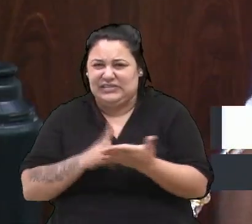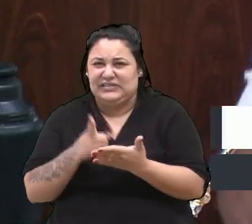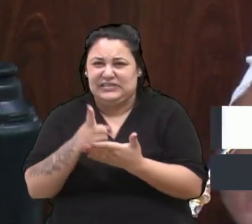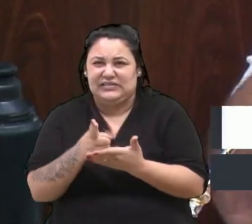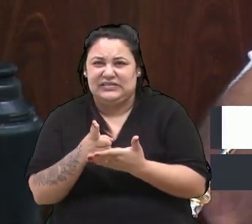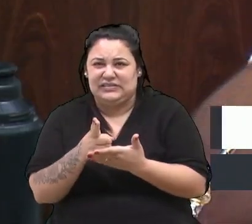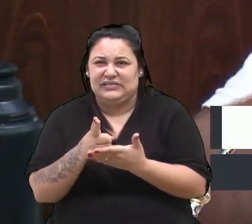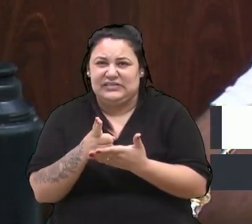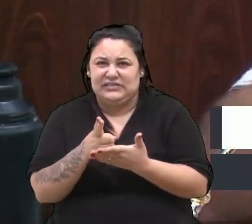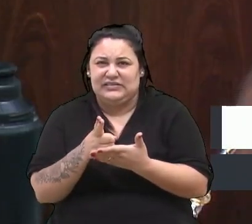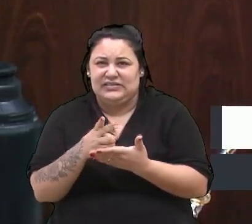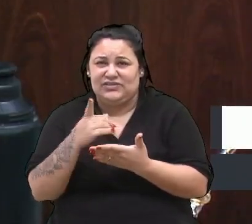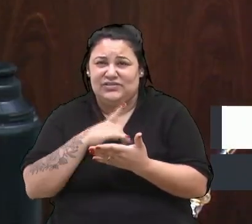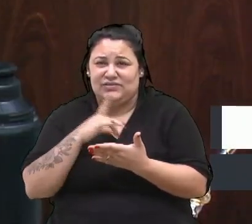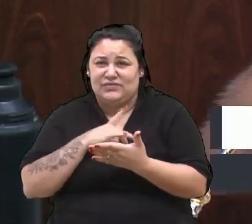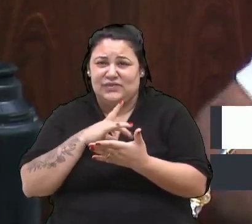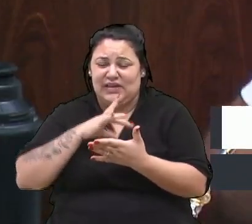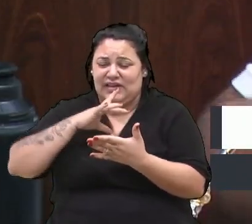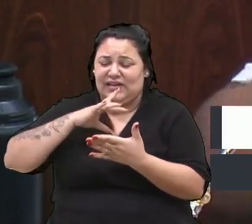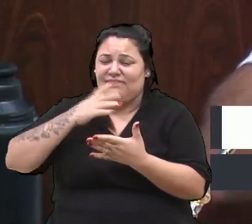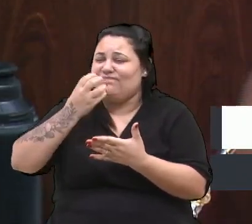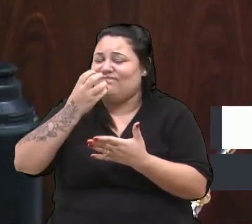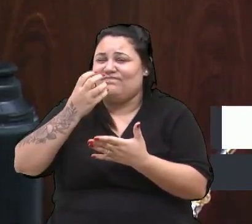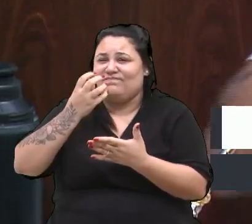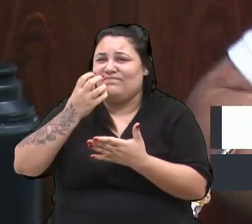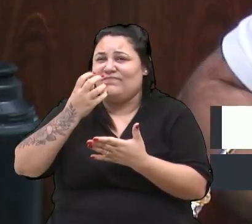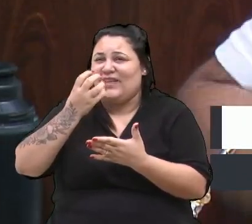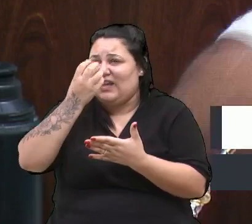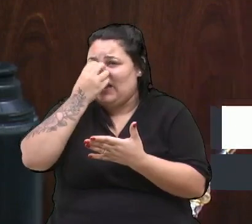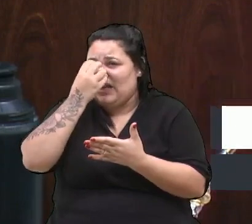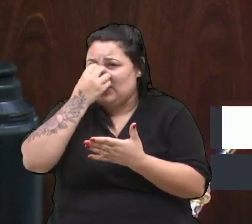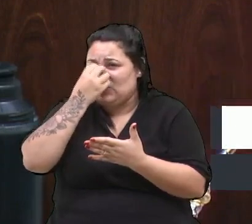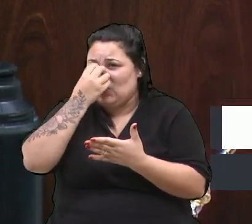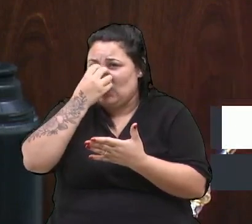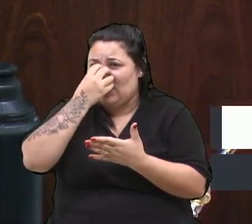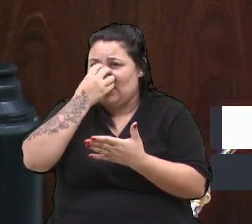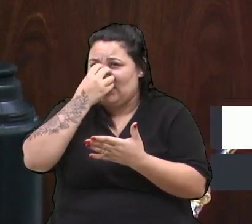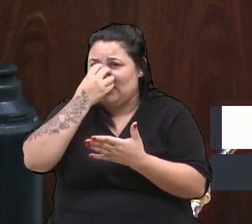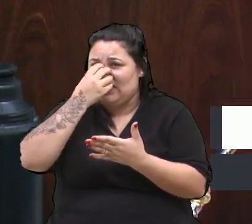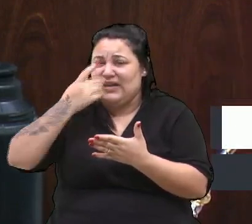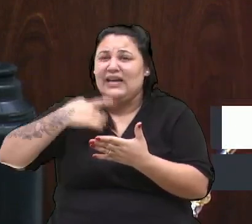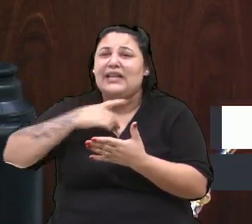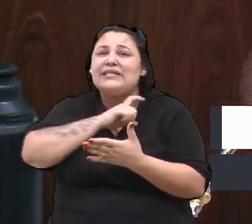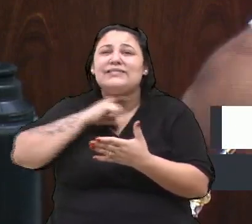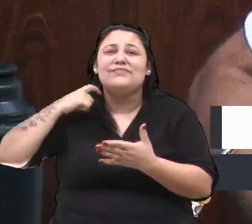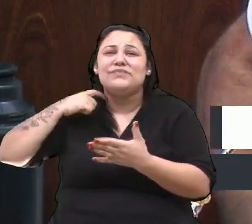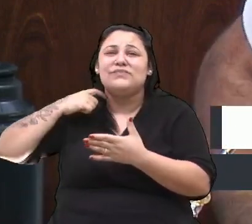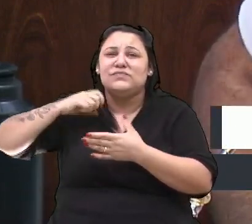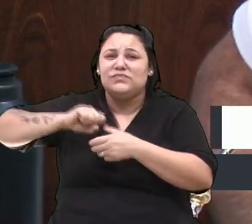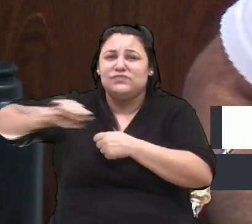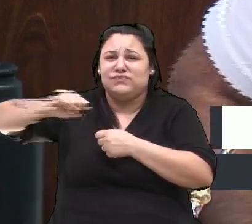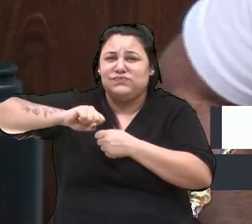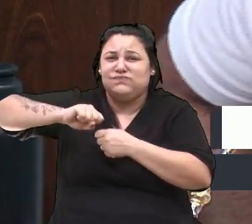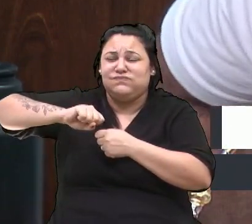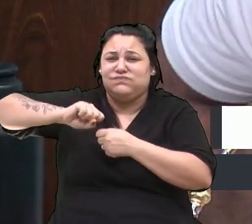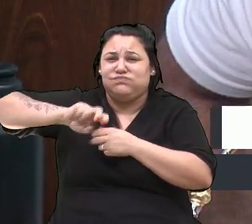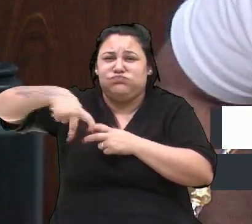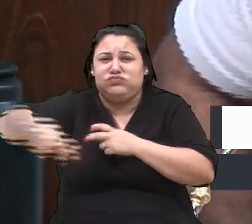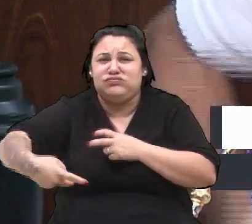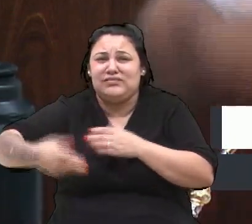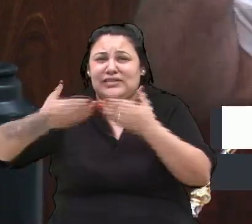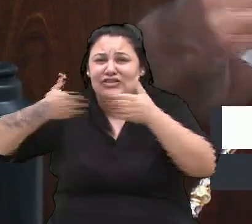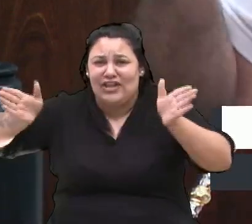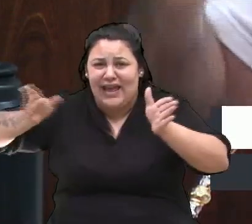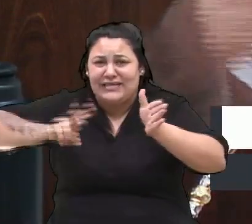enforcando numa viagem que saiu por causa de um réveillon, né? Ela acabou se jogando numa báscula, então tem esse trauma lá em casa.